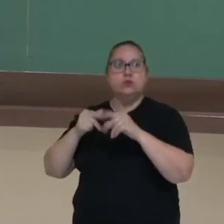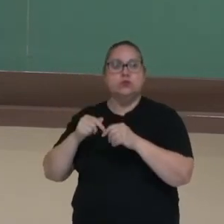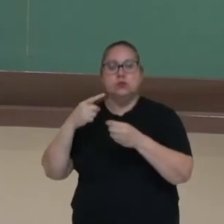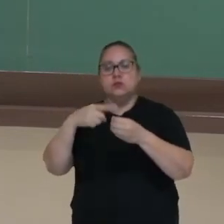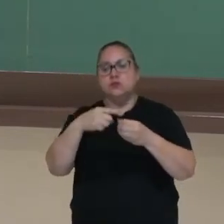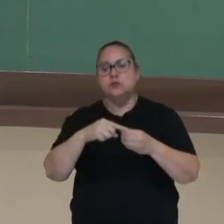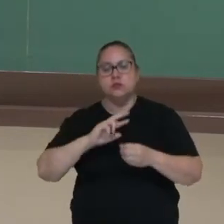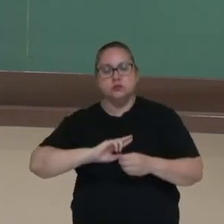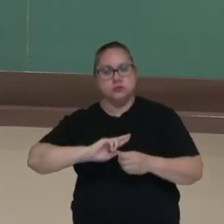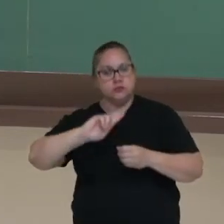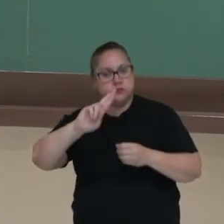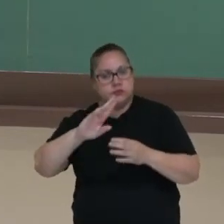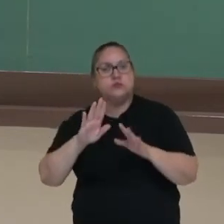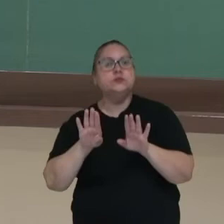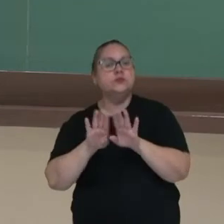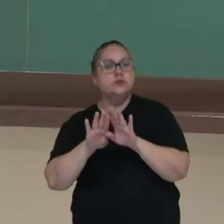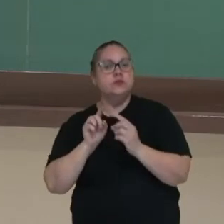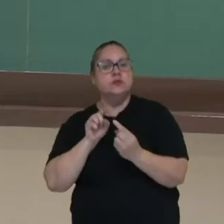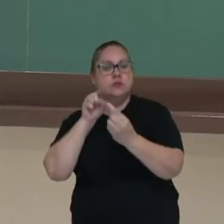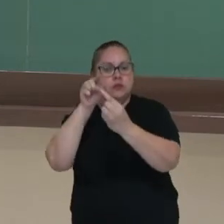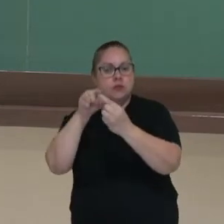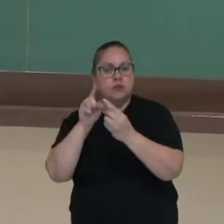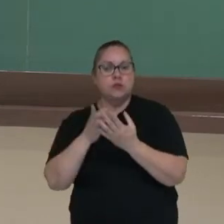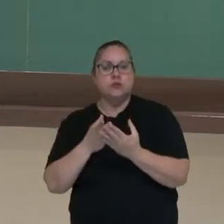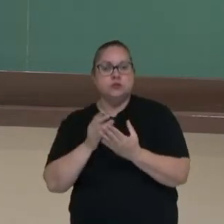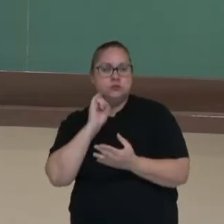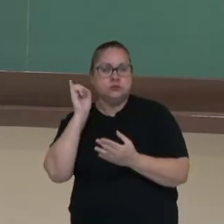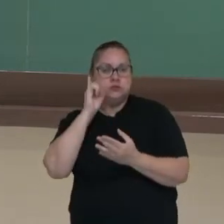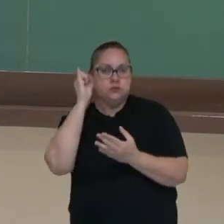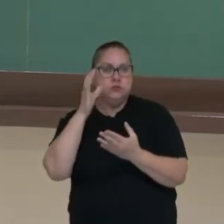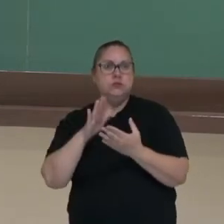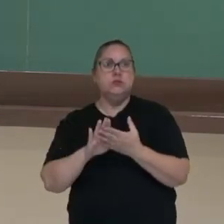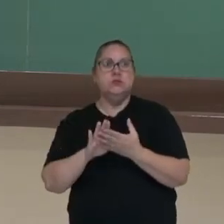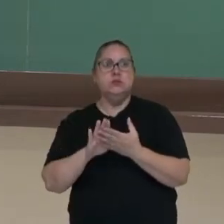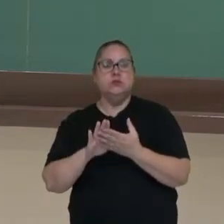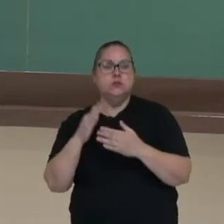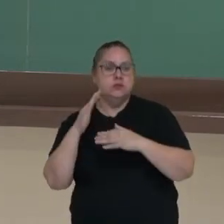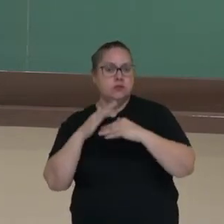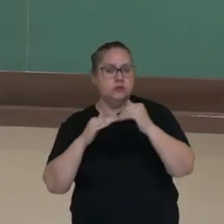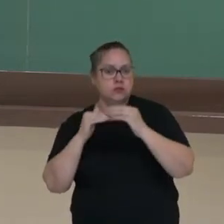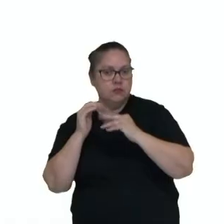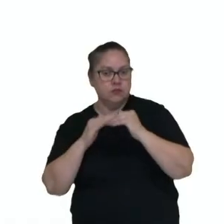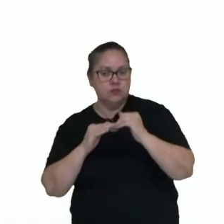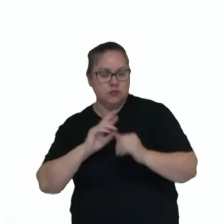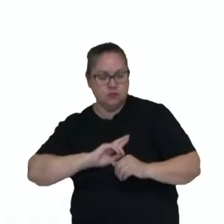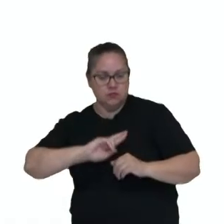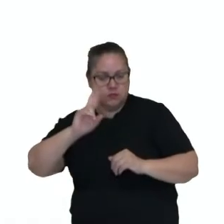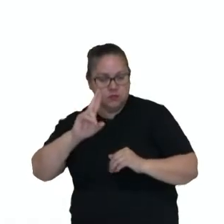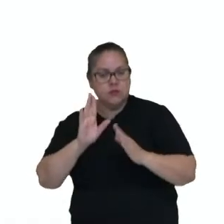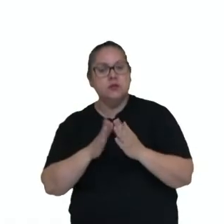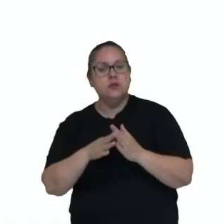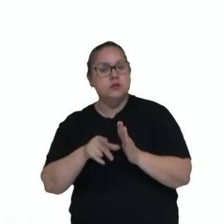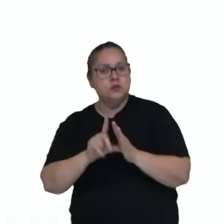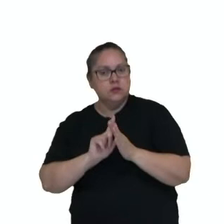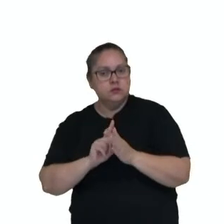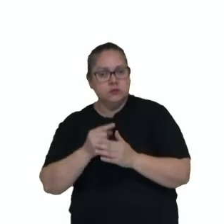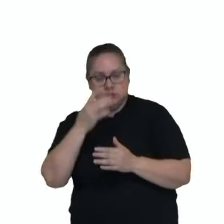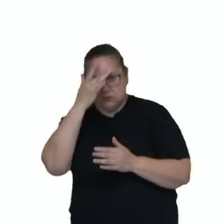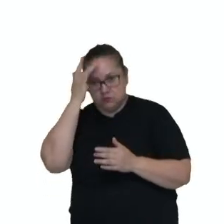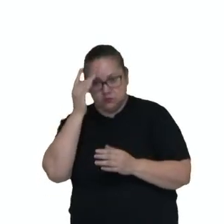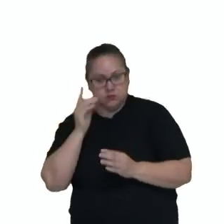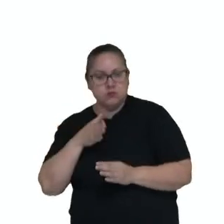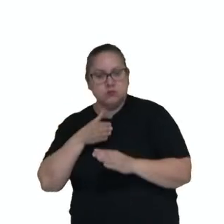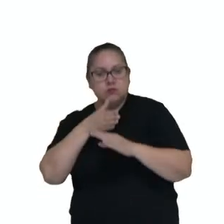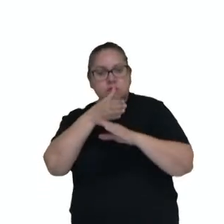cidades religiosas, que têm por objetivo central a prática religiosa ali estabelecida, ou seja, as pessoas vão